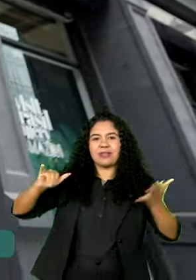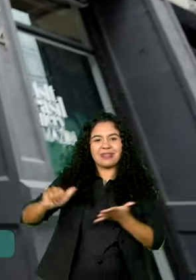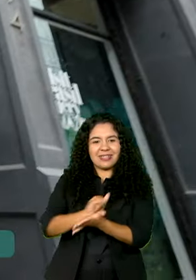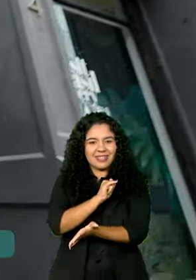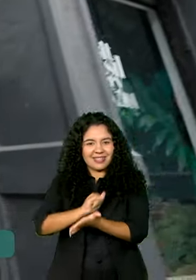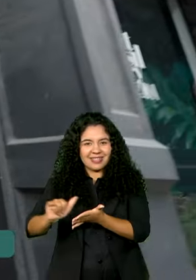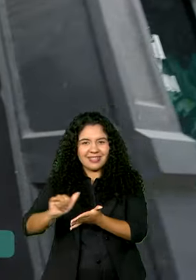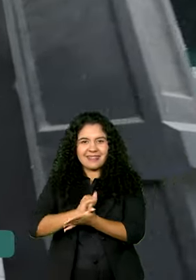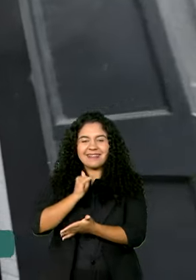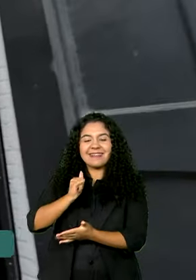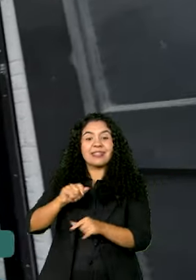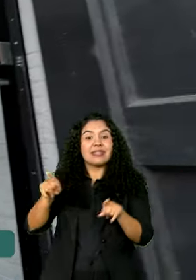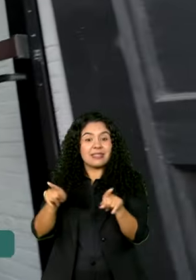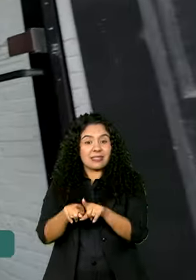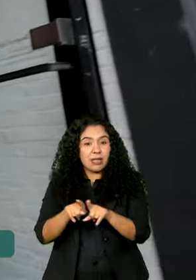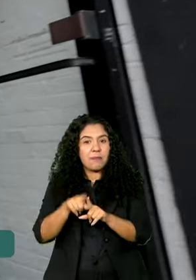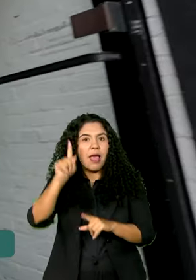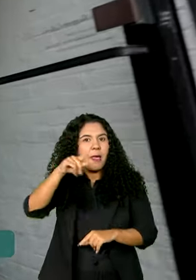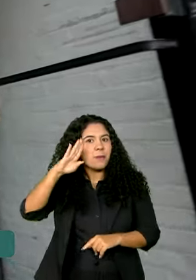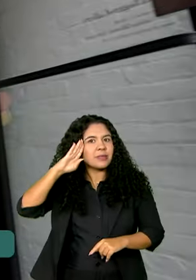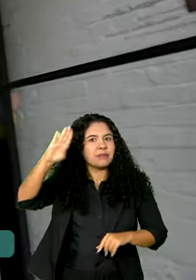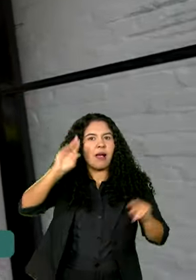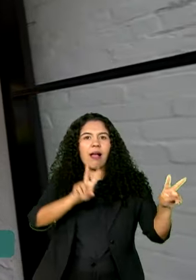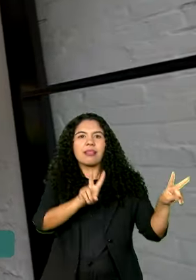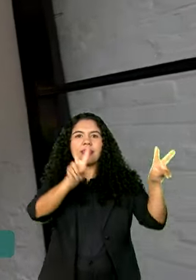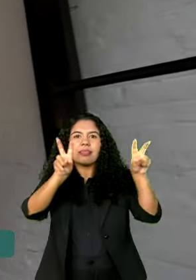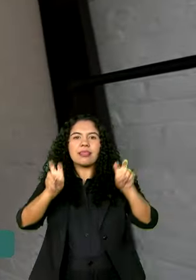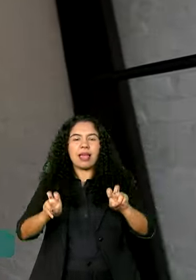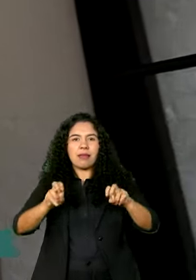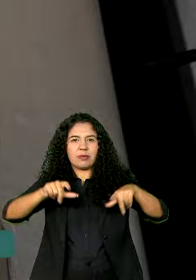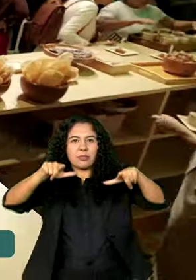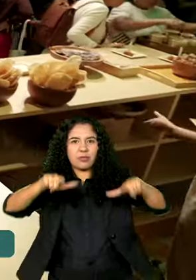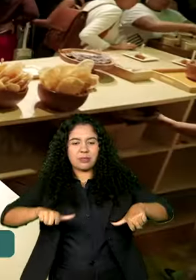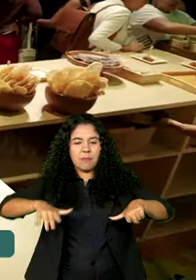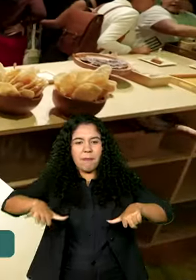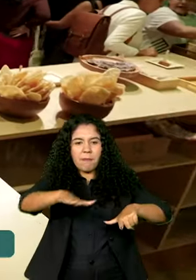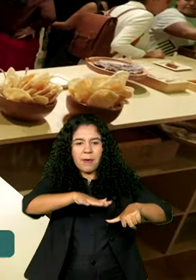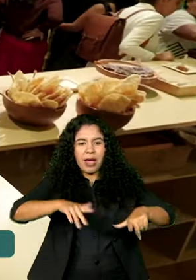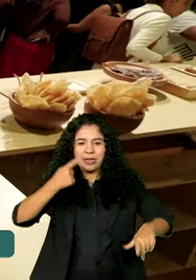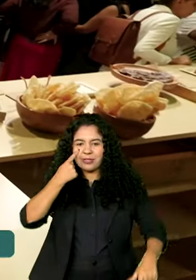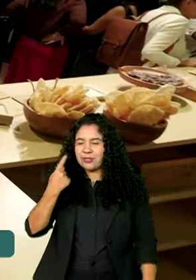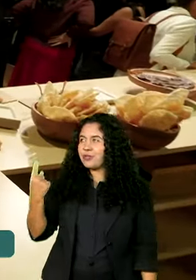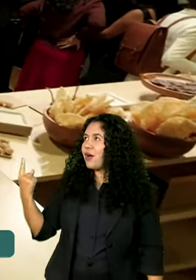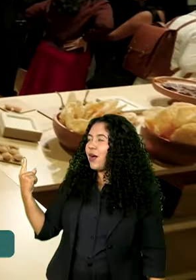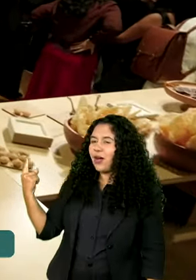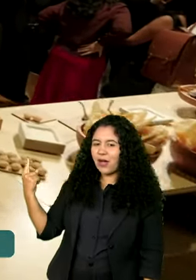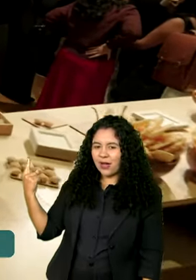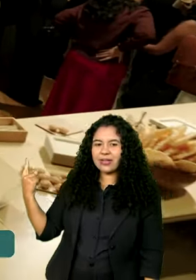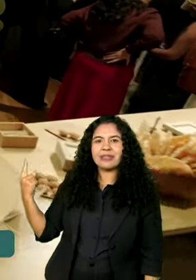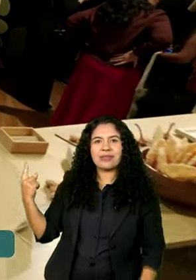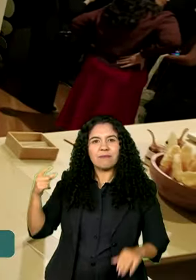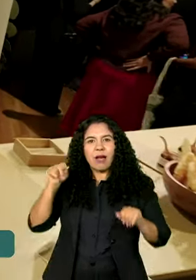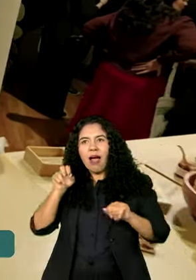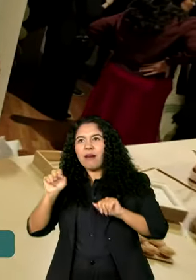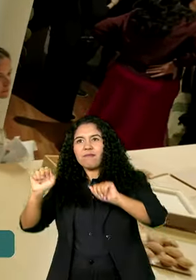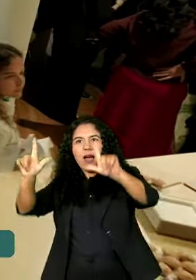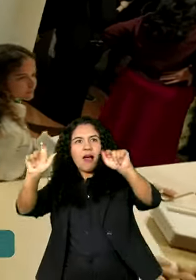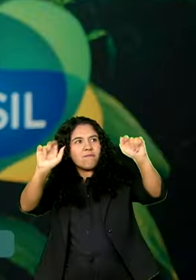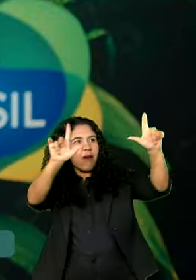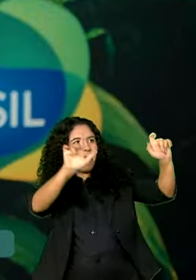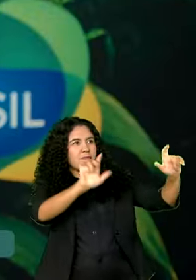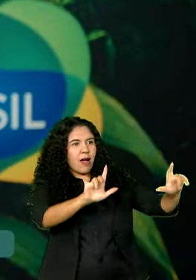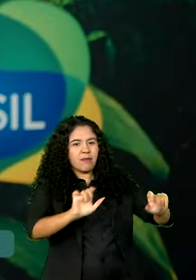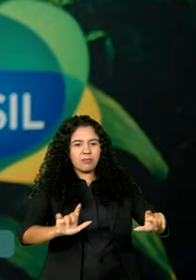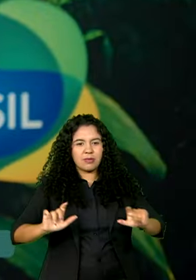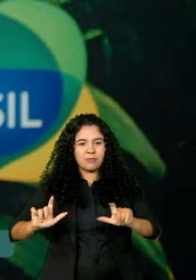floresta também se tornou o tema central da galeria Visit Brasil, em exibição na maior metrópole dos Estados Unidos.